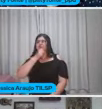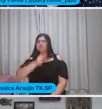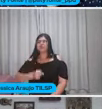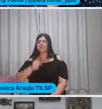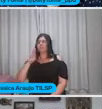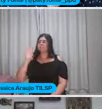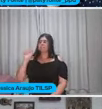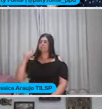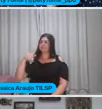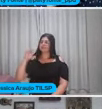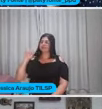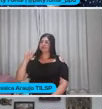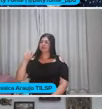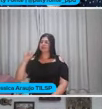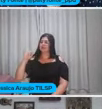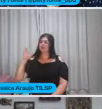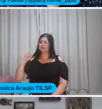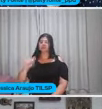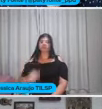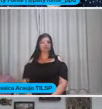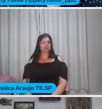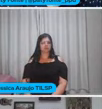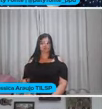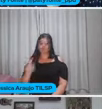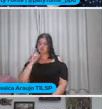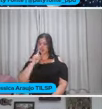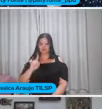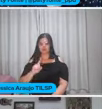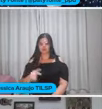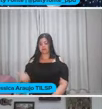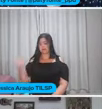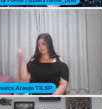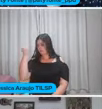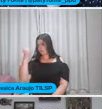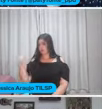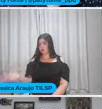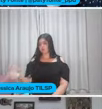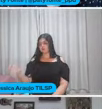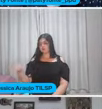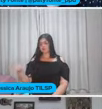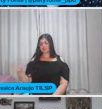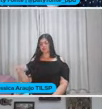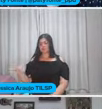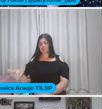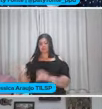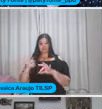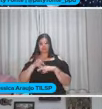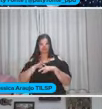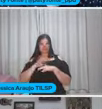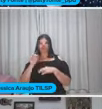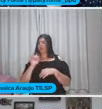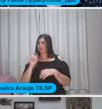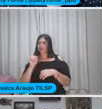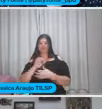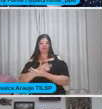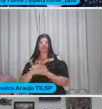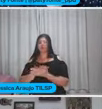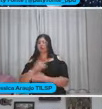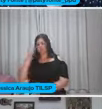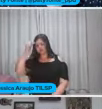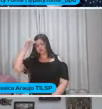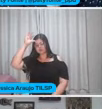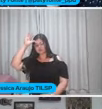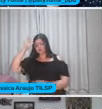atenção né? Alunos não são Não estão ali Para receber nada Educação Conhecimento Não é para ser dado